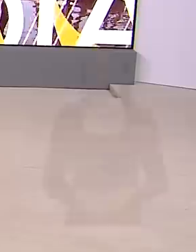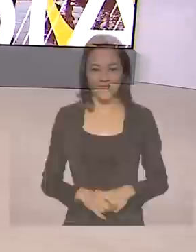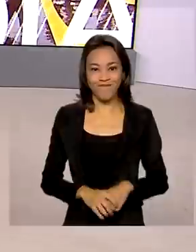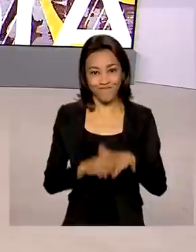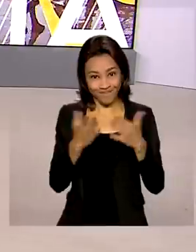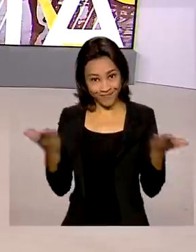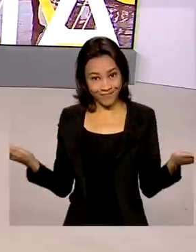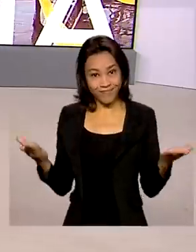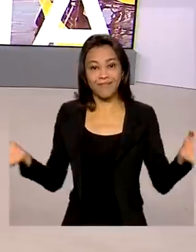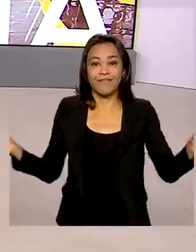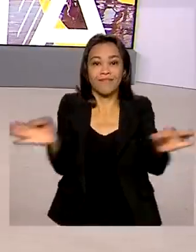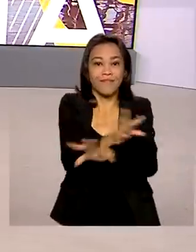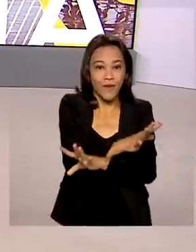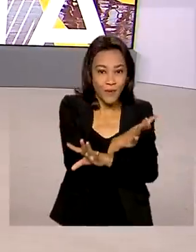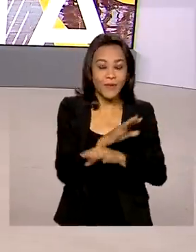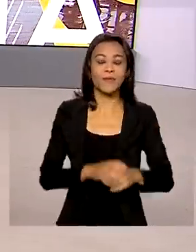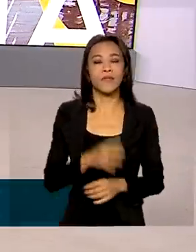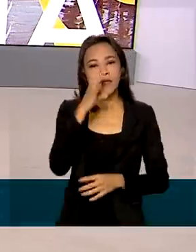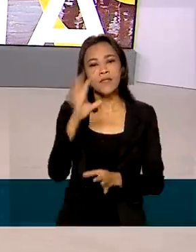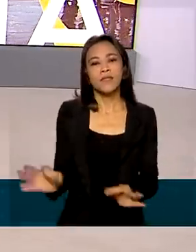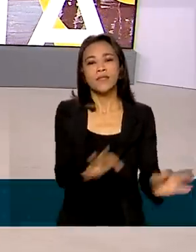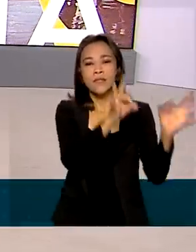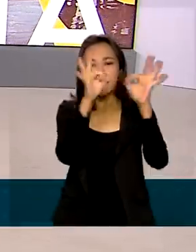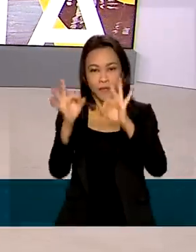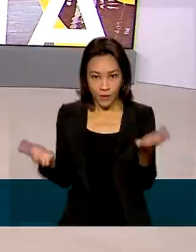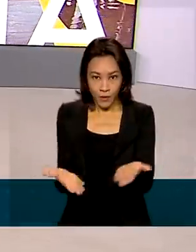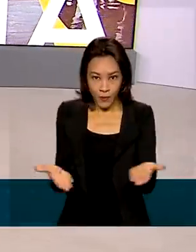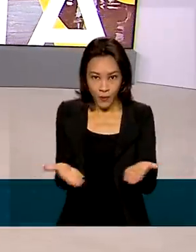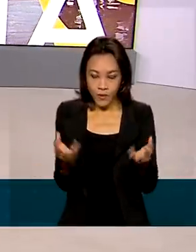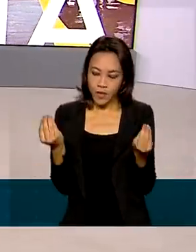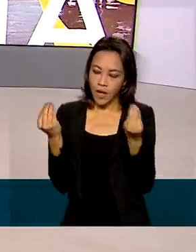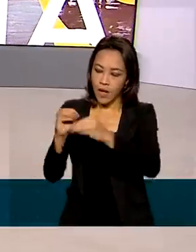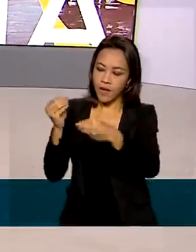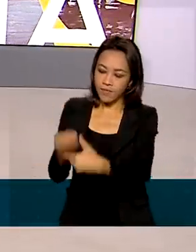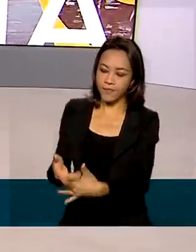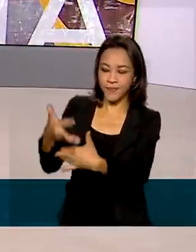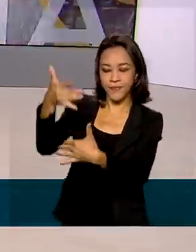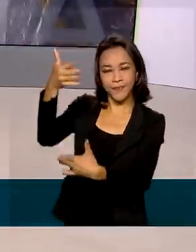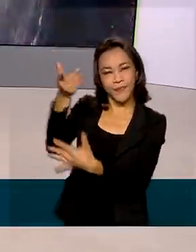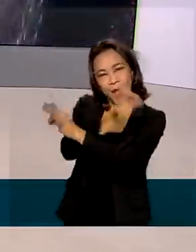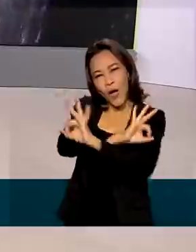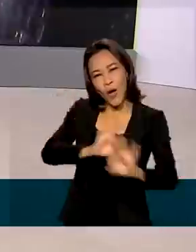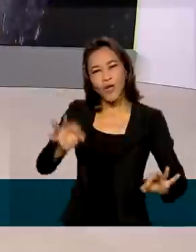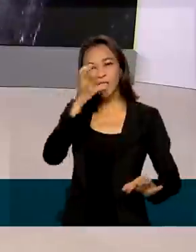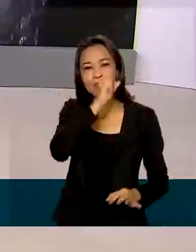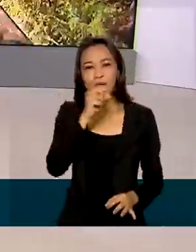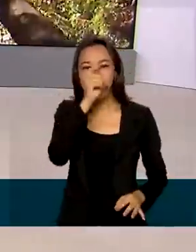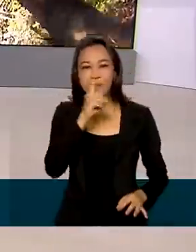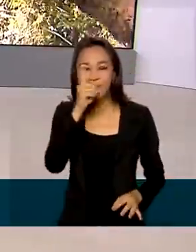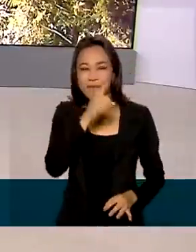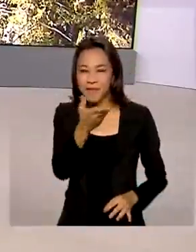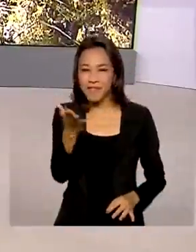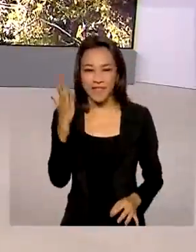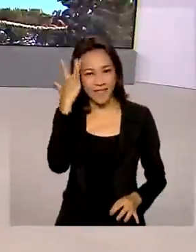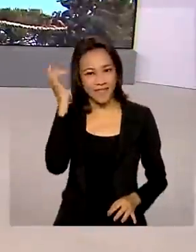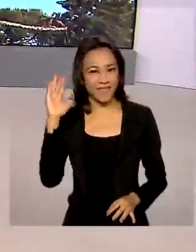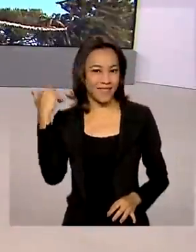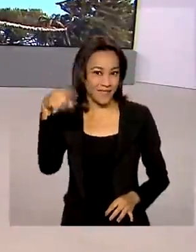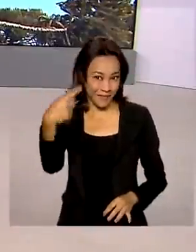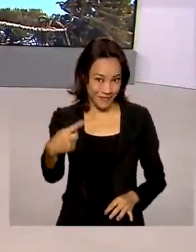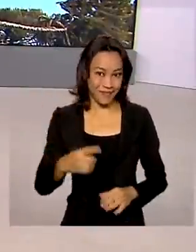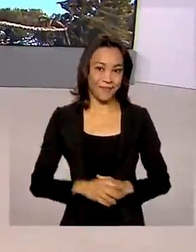É isso, o Brasil em Dia termina aqui. As reportagens de hoje estão nas nossas redes sociais. Ótimo fim de semana para você e até a próxima.